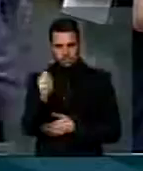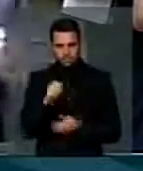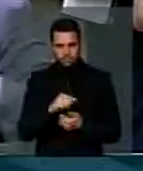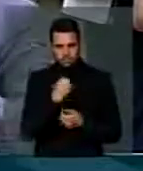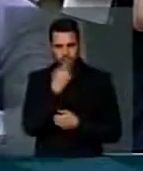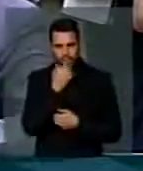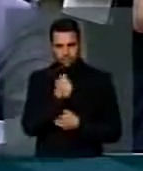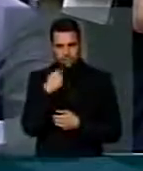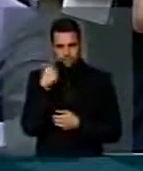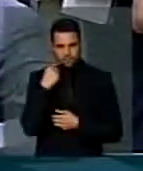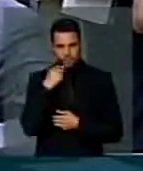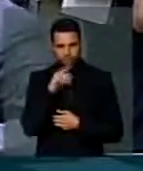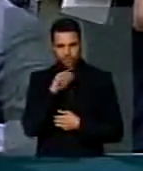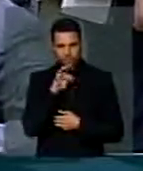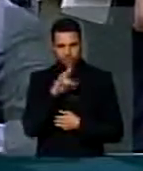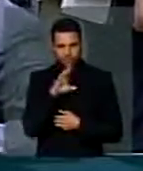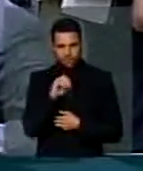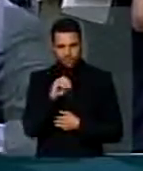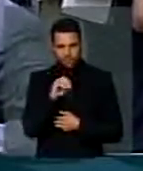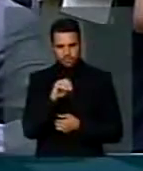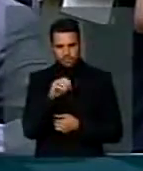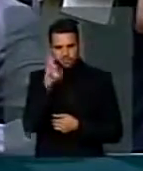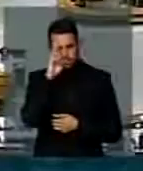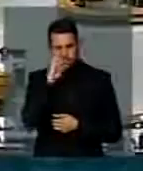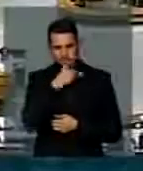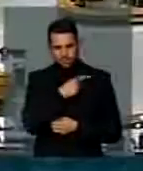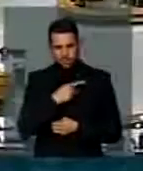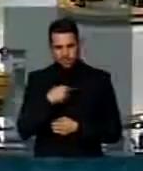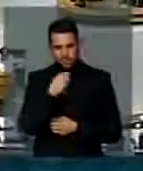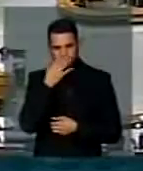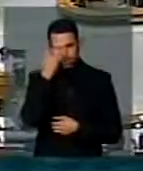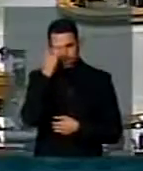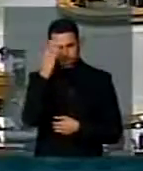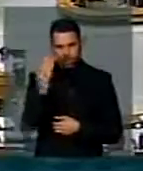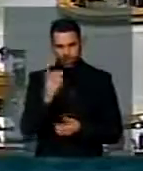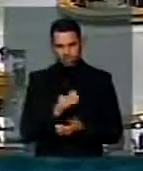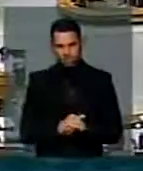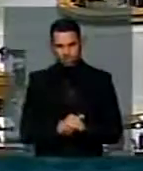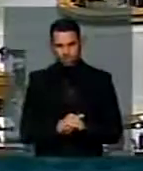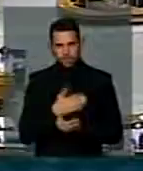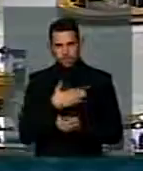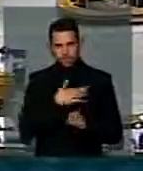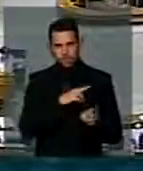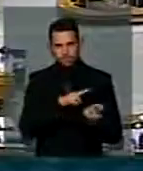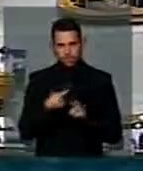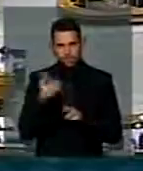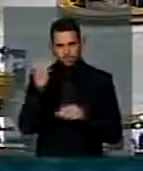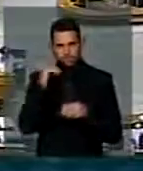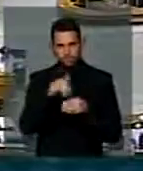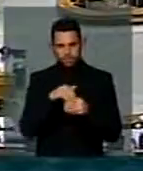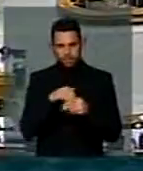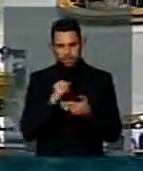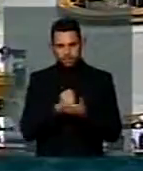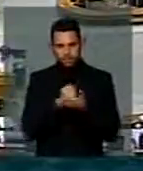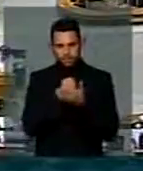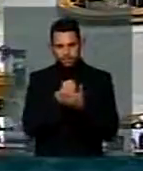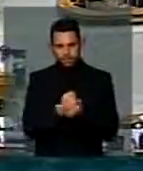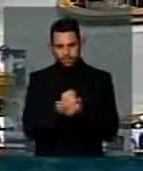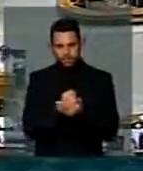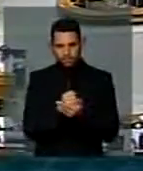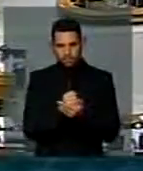Muito bem, deputado Flavinho, 30 segundos. Obrigado, presidente. Quero aqui dizer que semana passada votei a favor